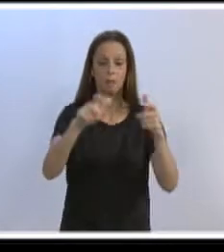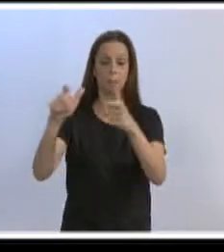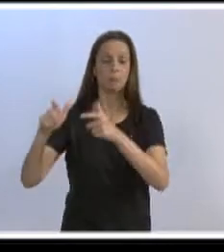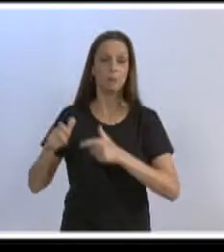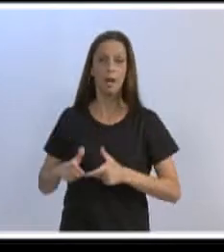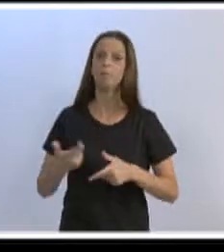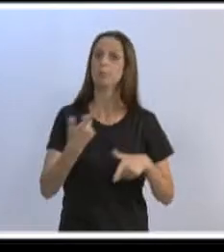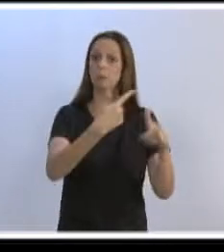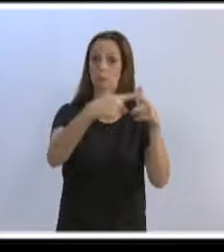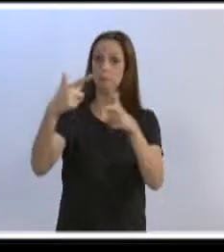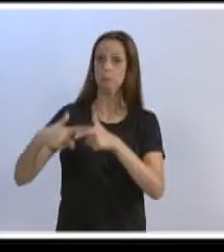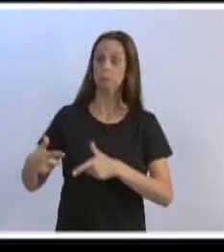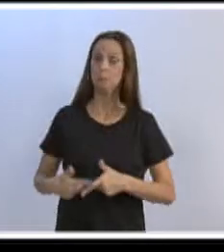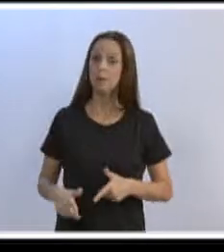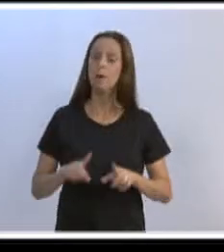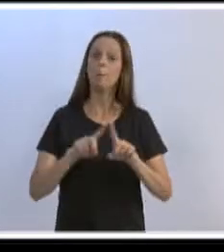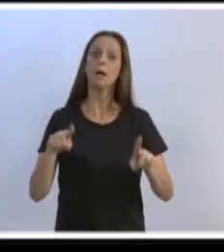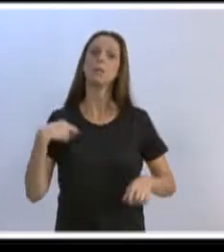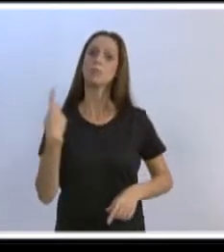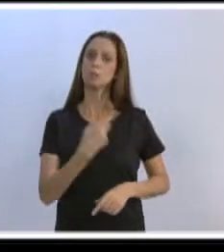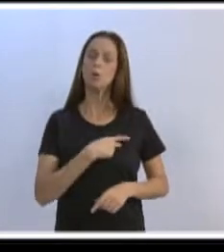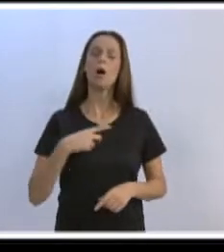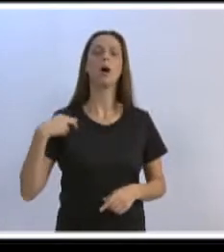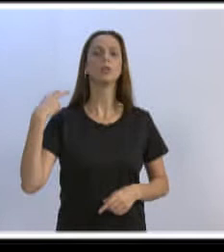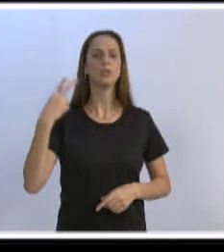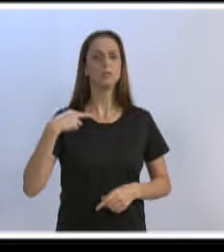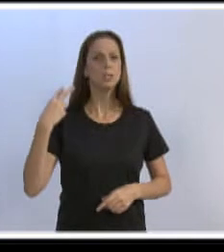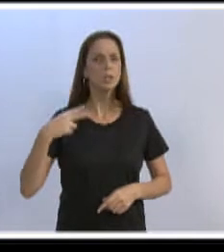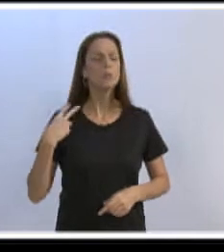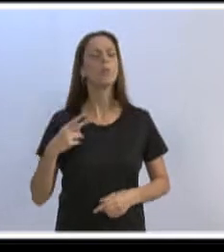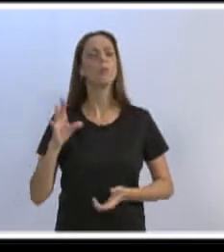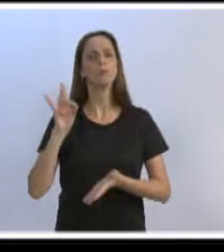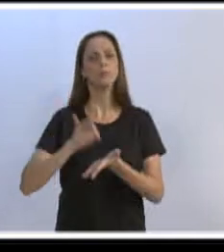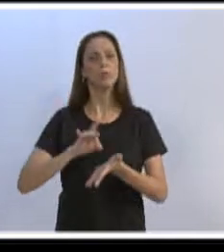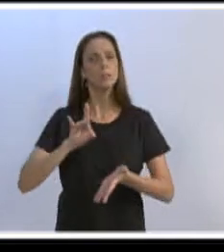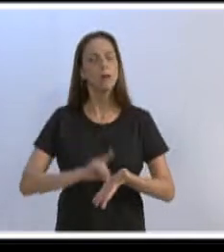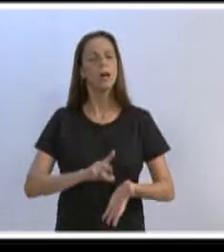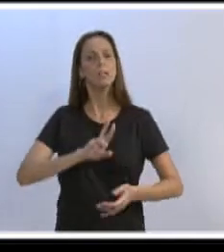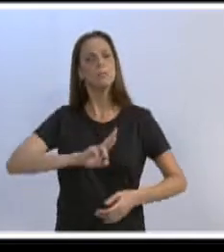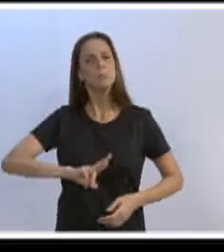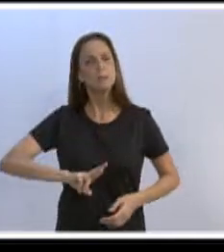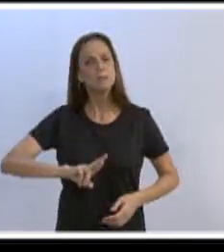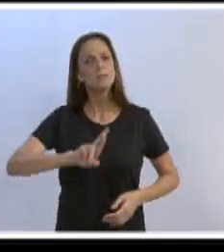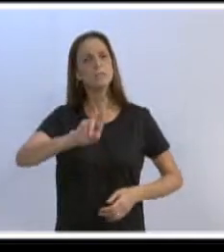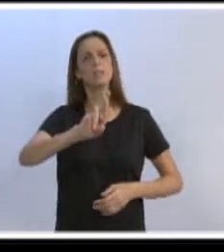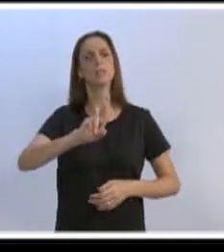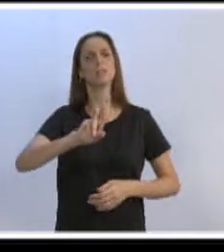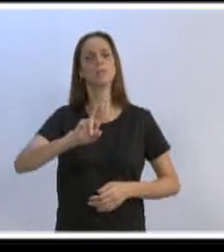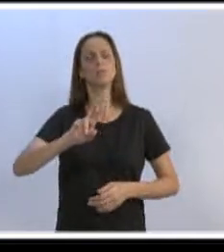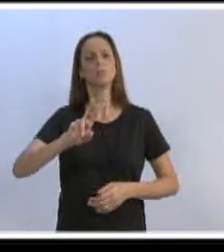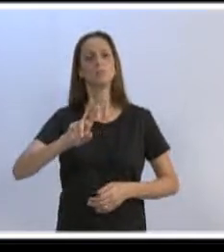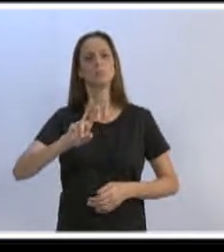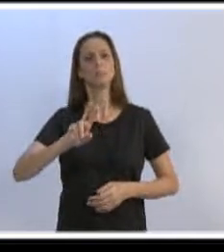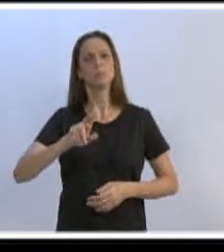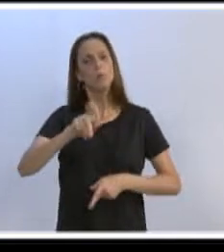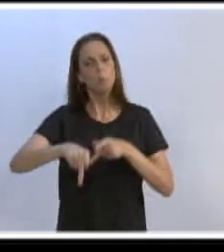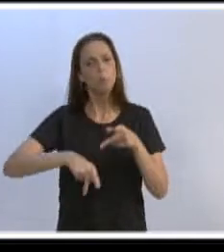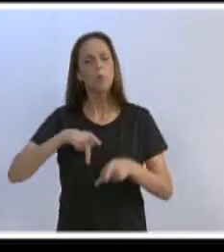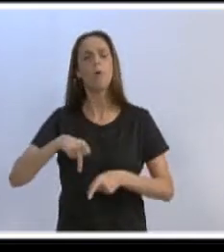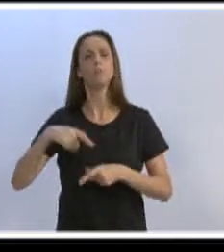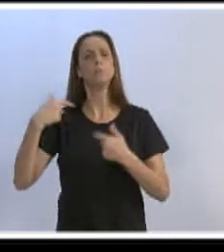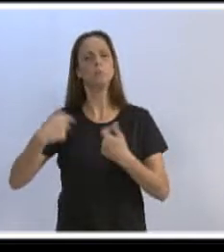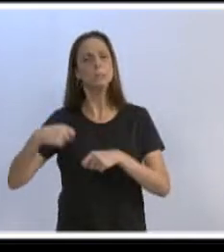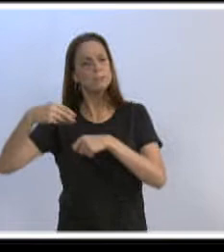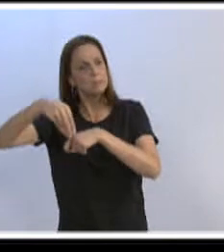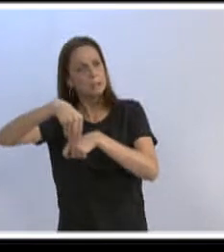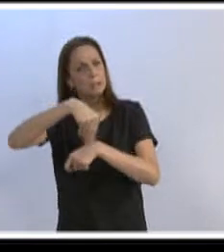cabe a nós, que somos o para-choque da sociedade, cabe a nós, que somos as pessoas que trazemos a demanda para o Executivo, saber conduzir esses